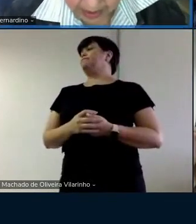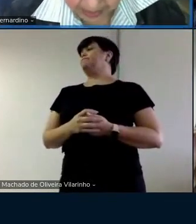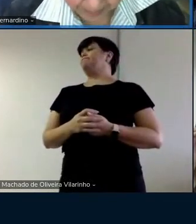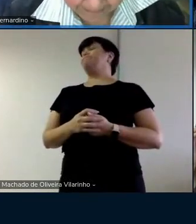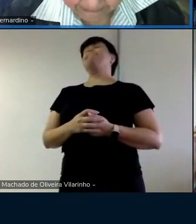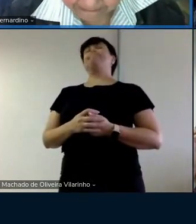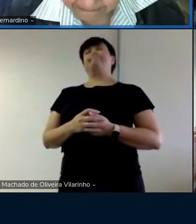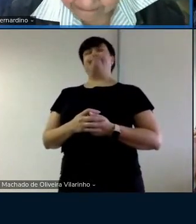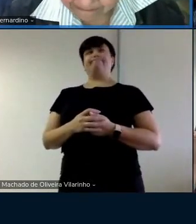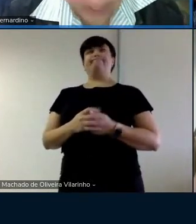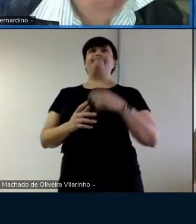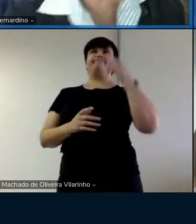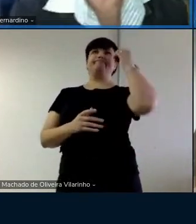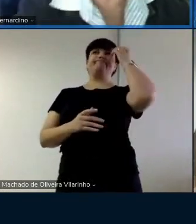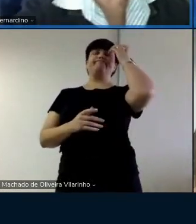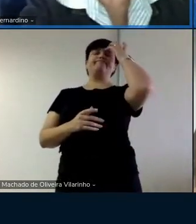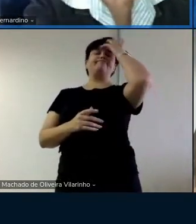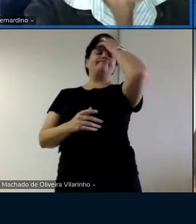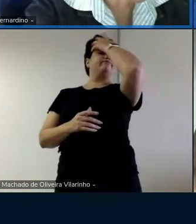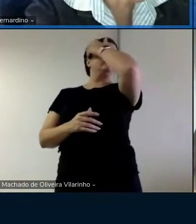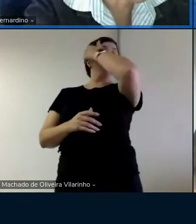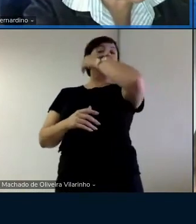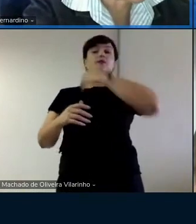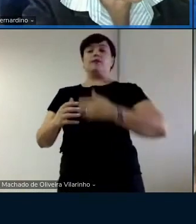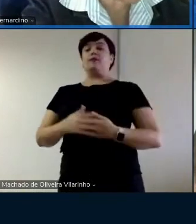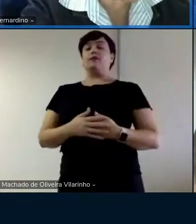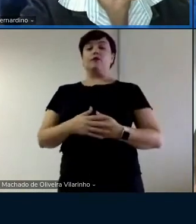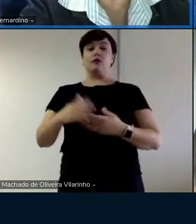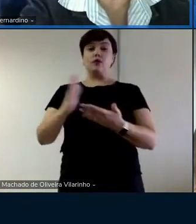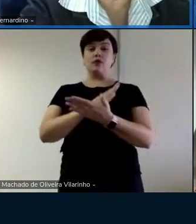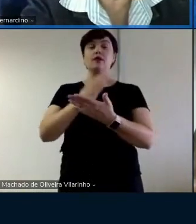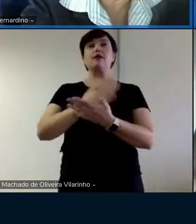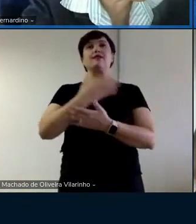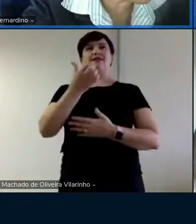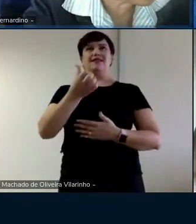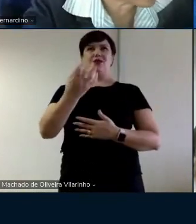é ah página 64